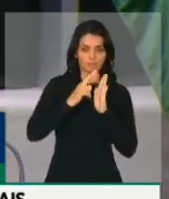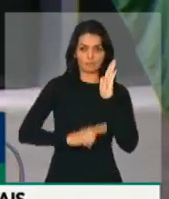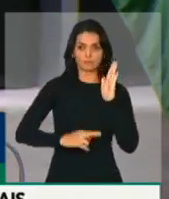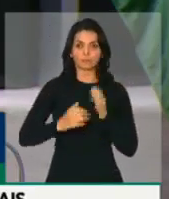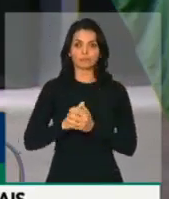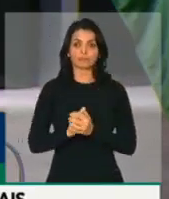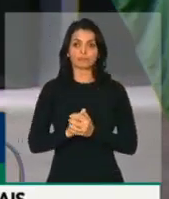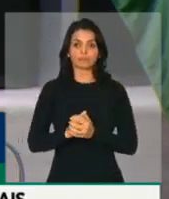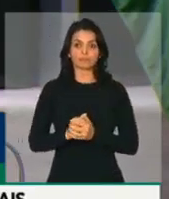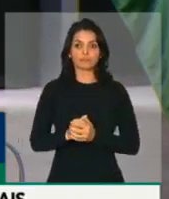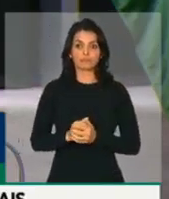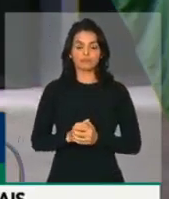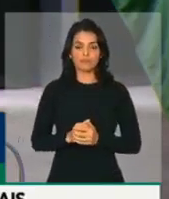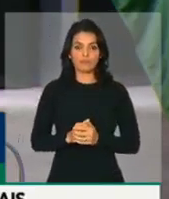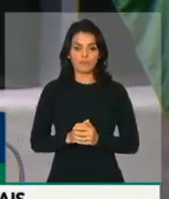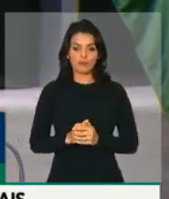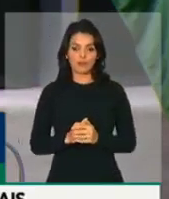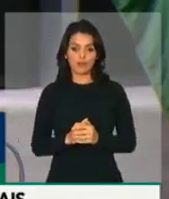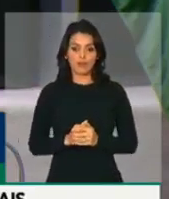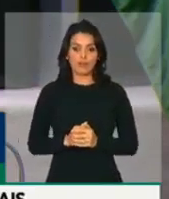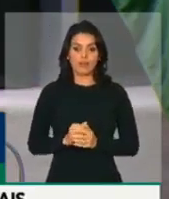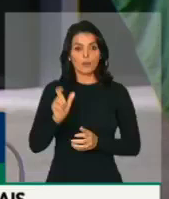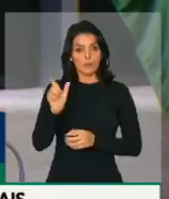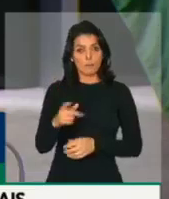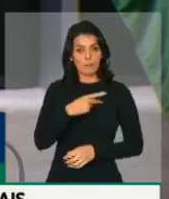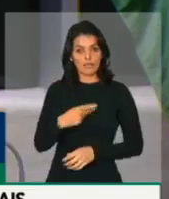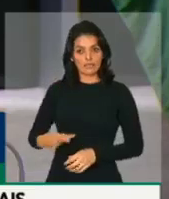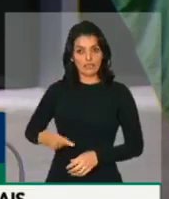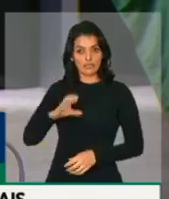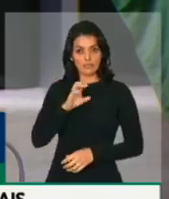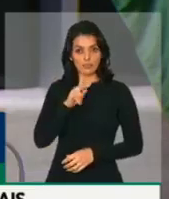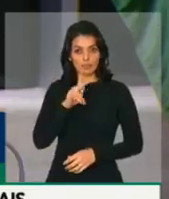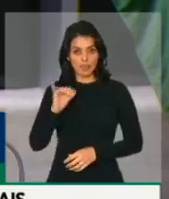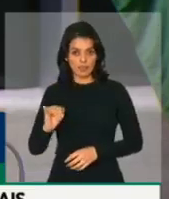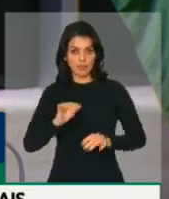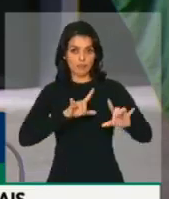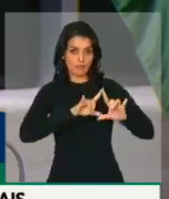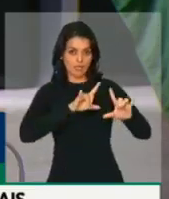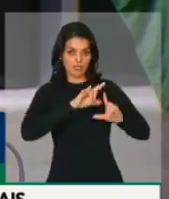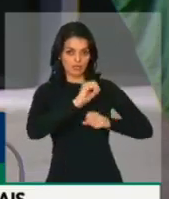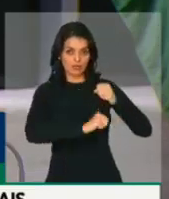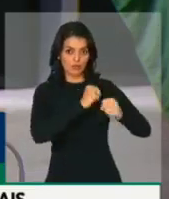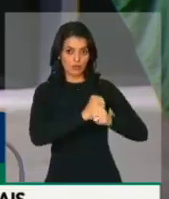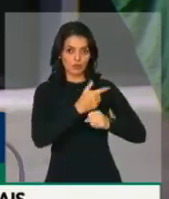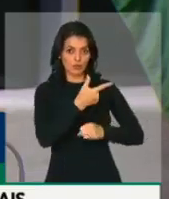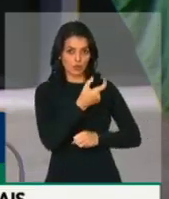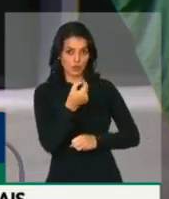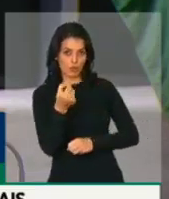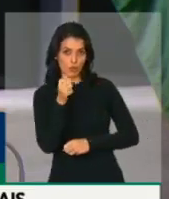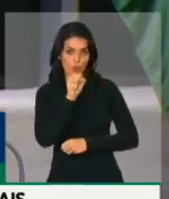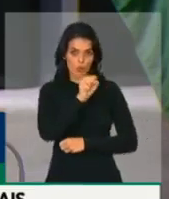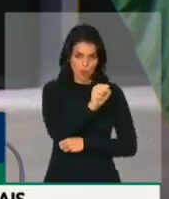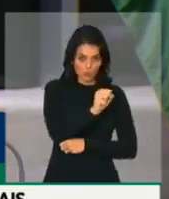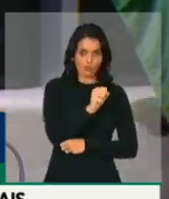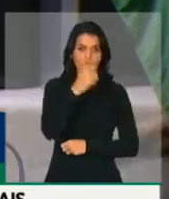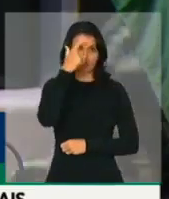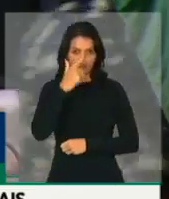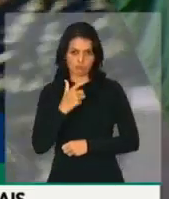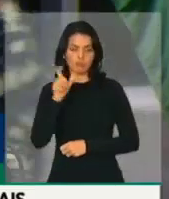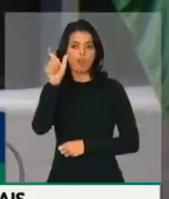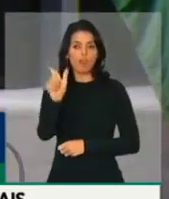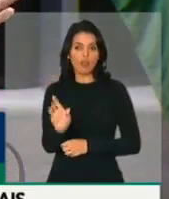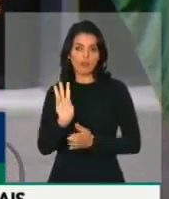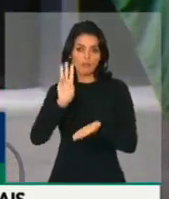Correia esteve comigo lá, presidente da CPI das Milícias, no ano de 2008, e foi membro da CPI,